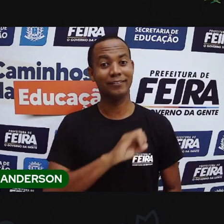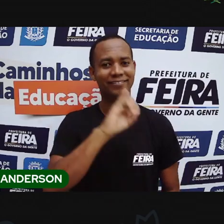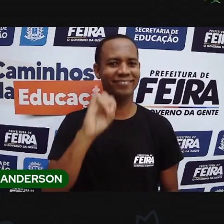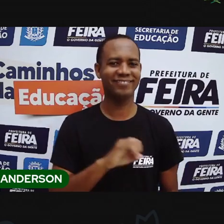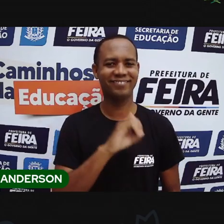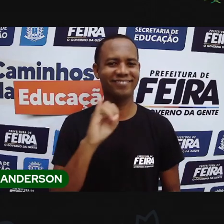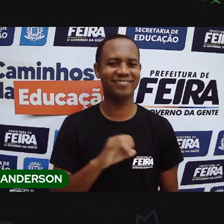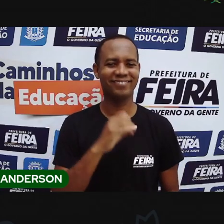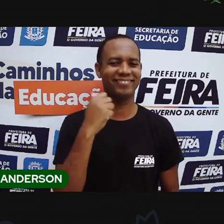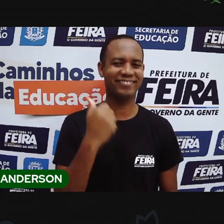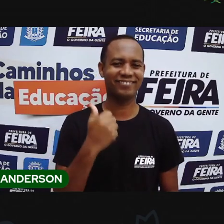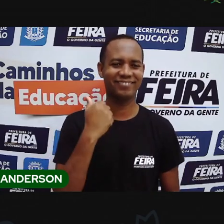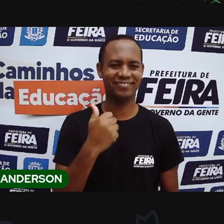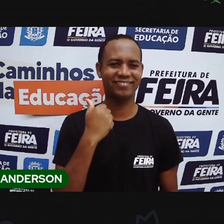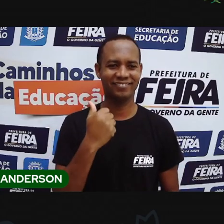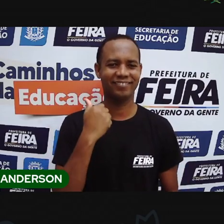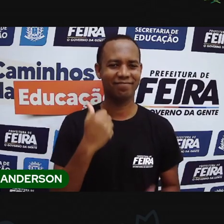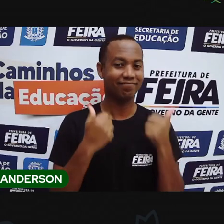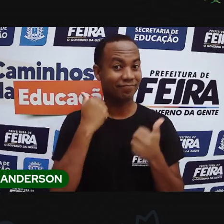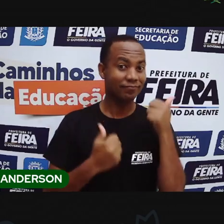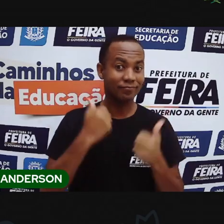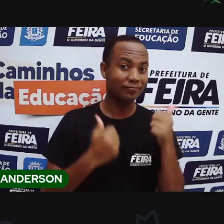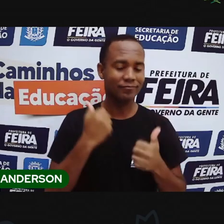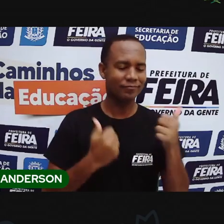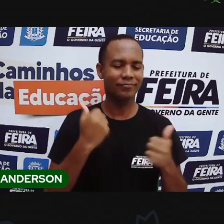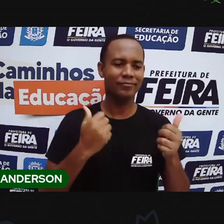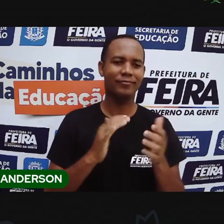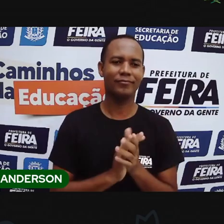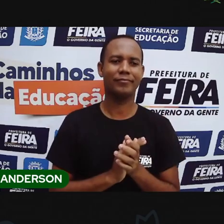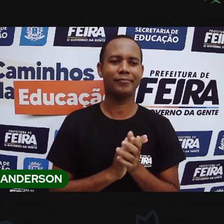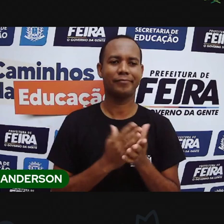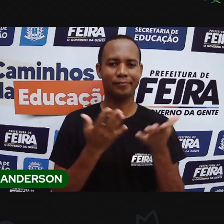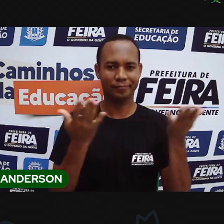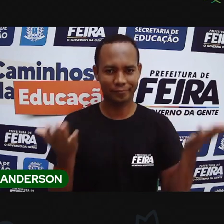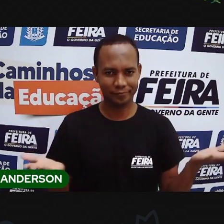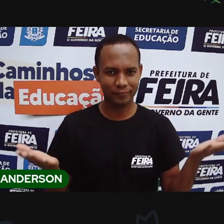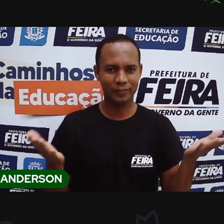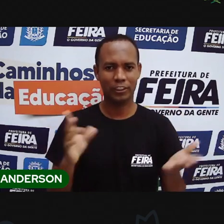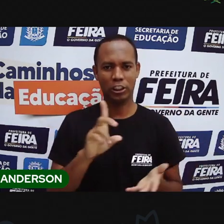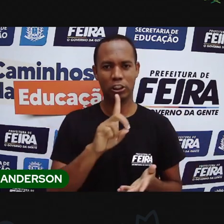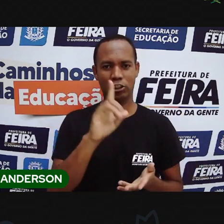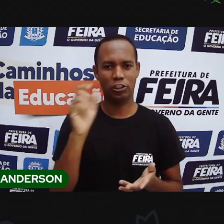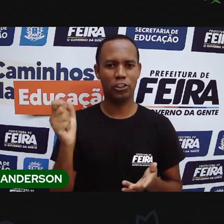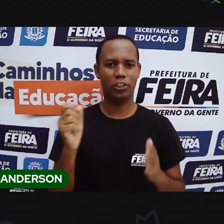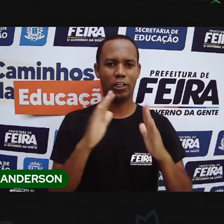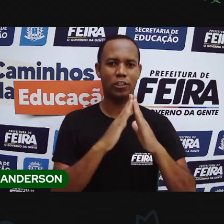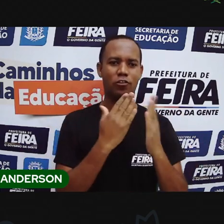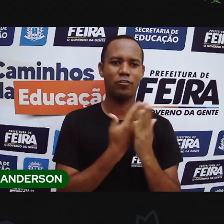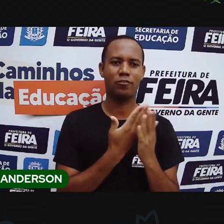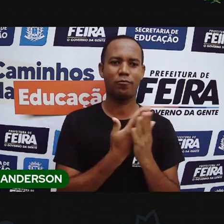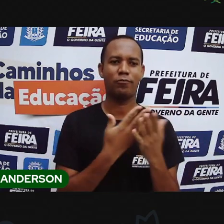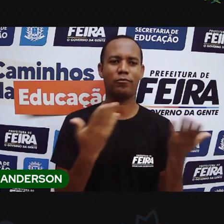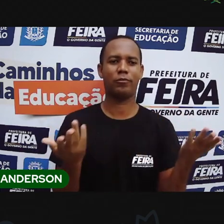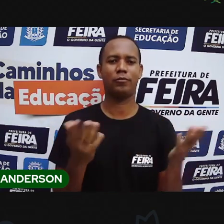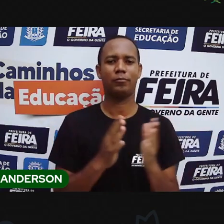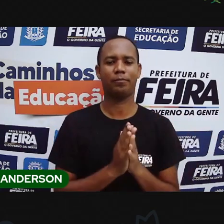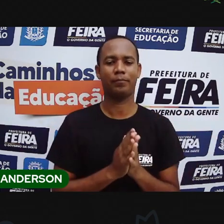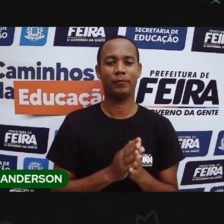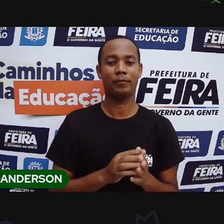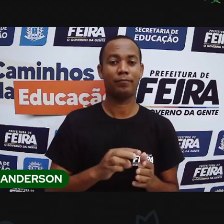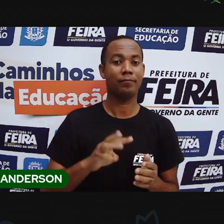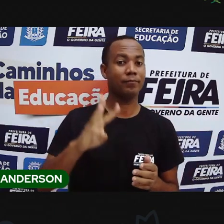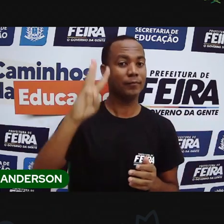Oi, tudo bom, gente? Olha só, mais um dia de aula com vocês, terça